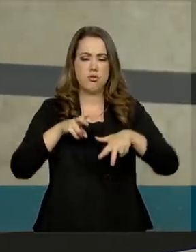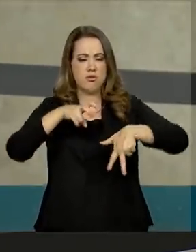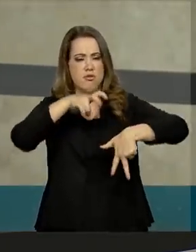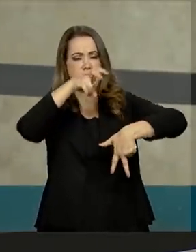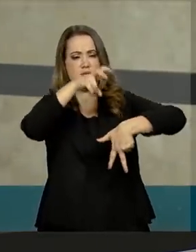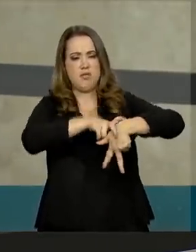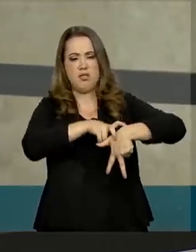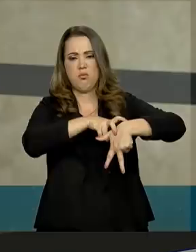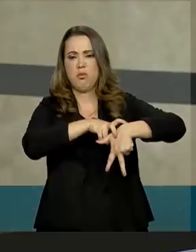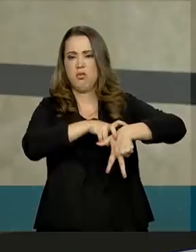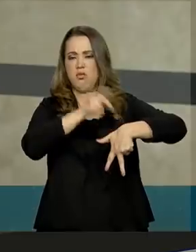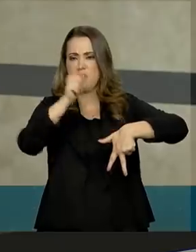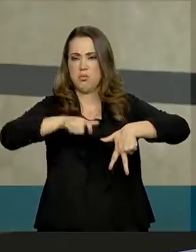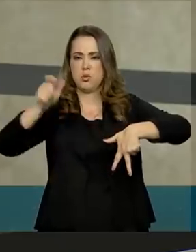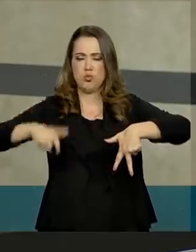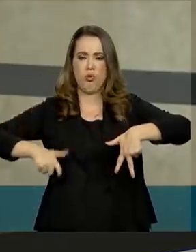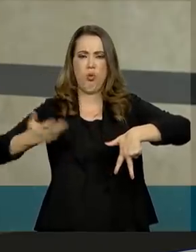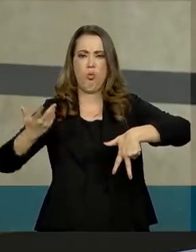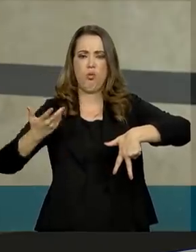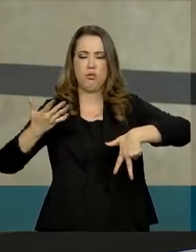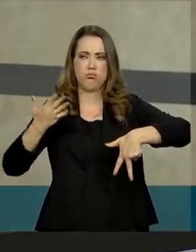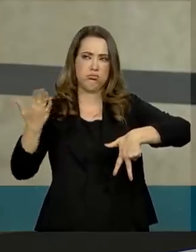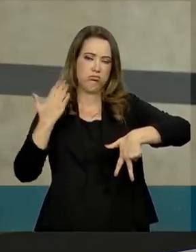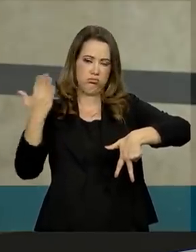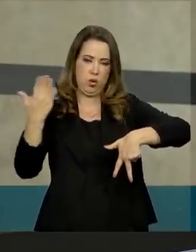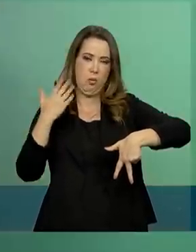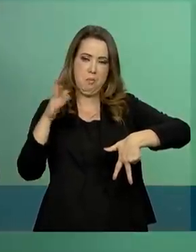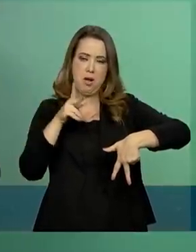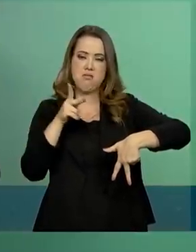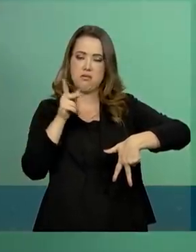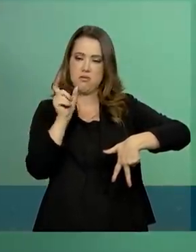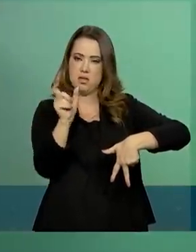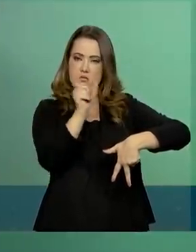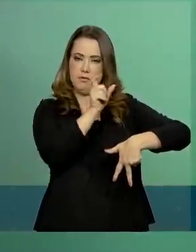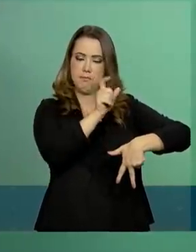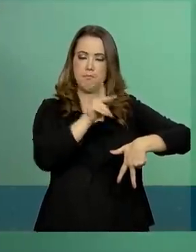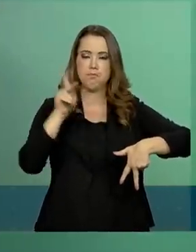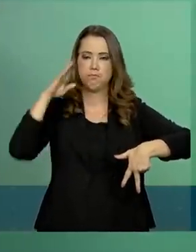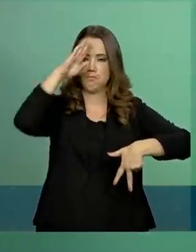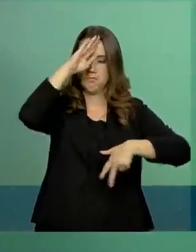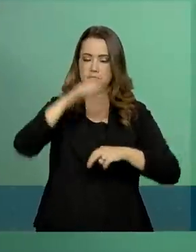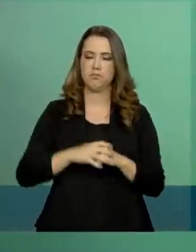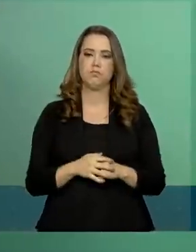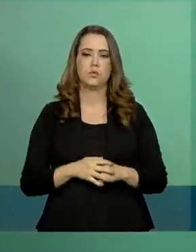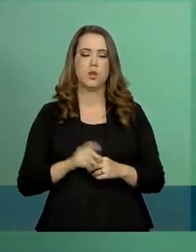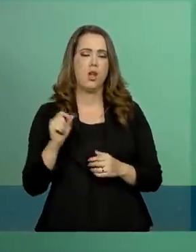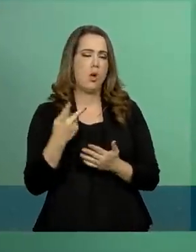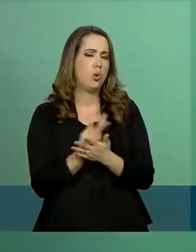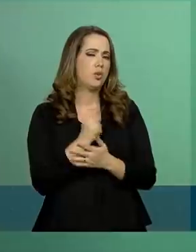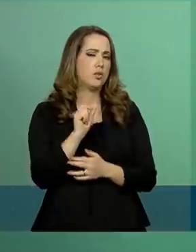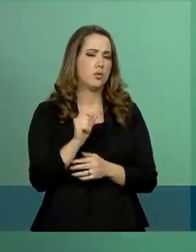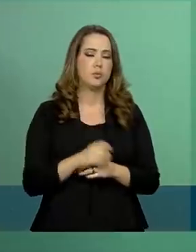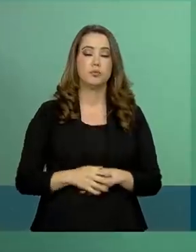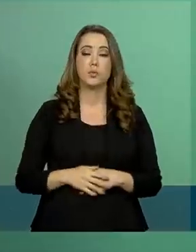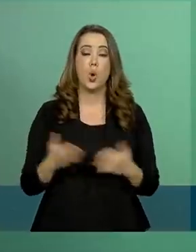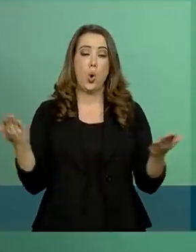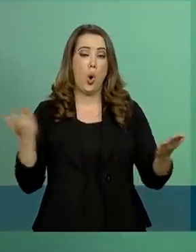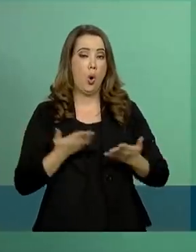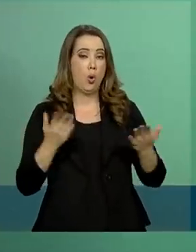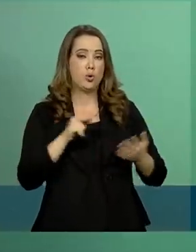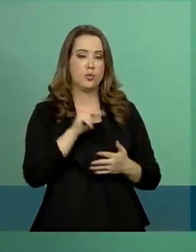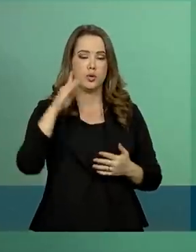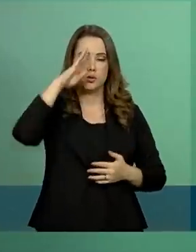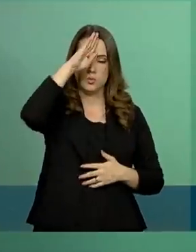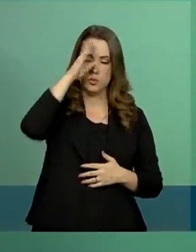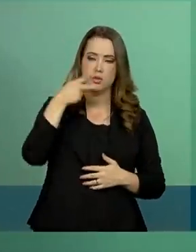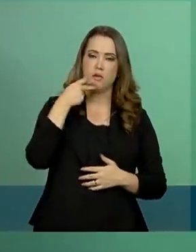Então, eu queria saber se tem alguma previsão para que isso ocorra. Hoje o presidente comentou, eu tenho a